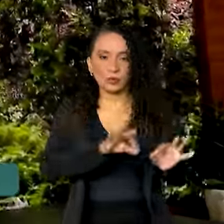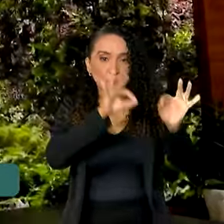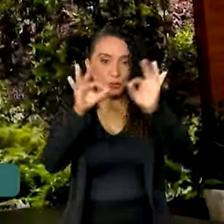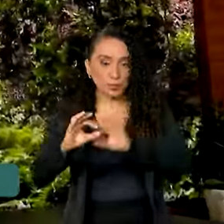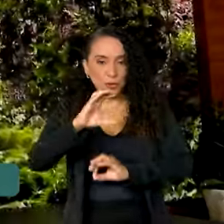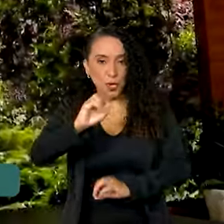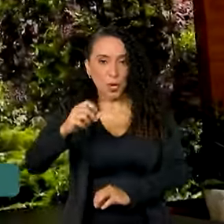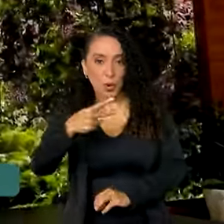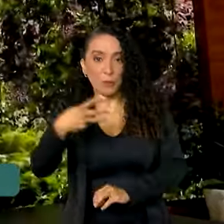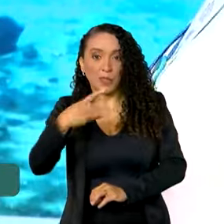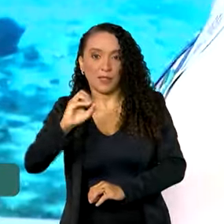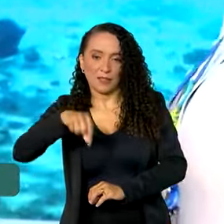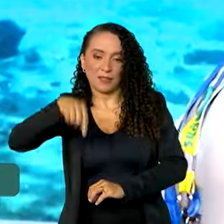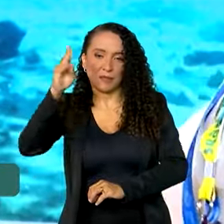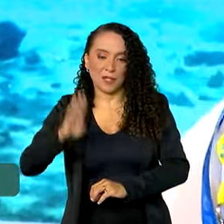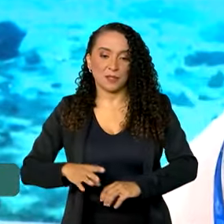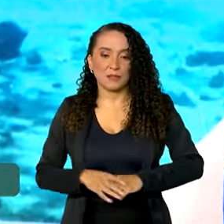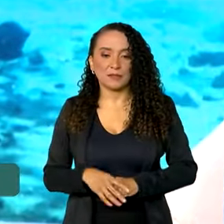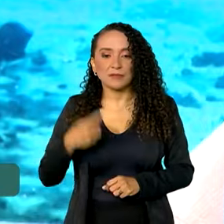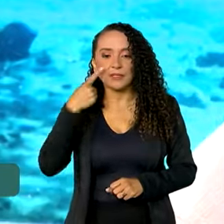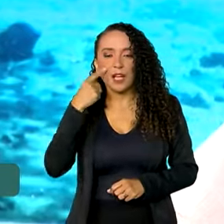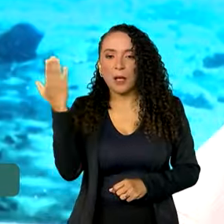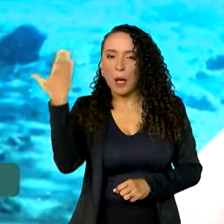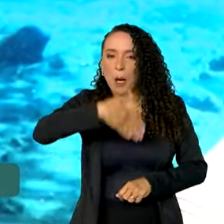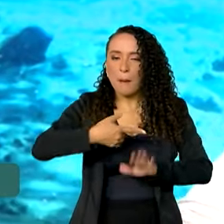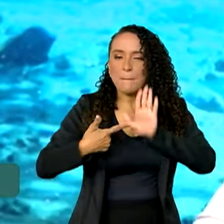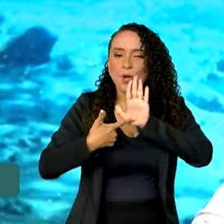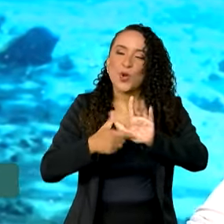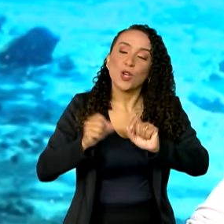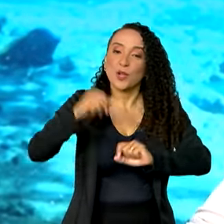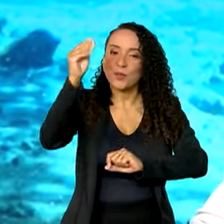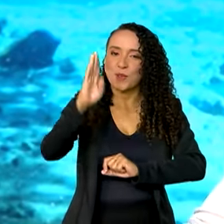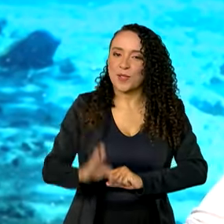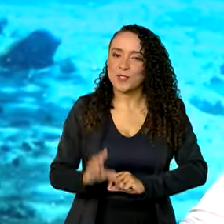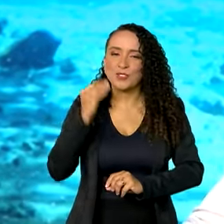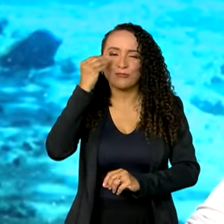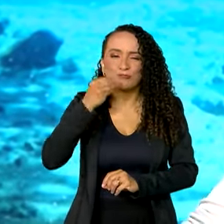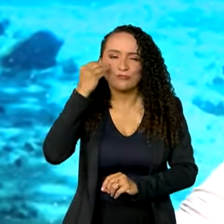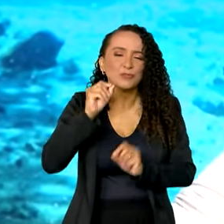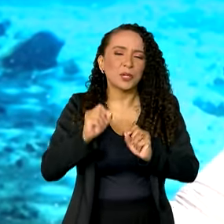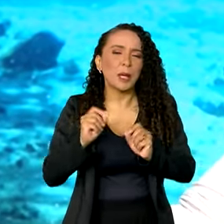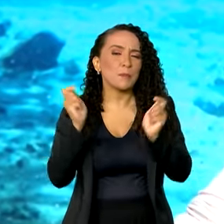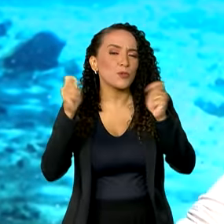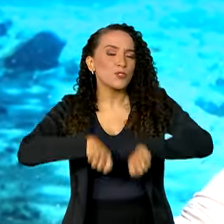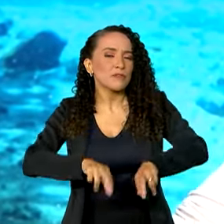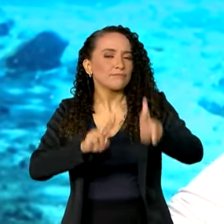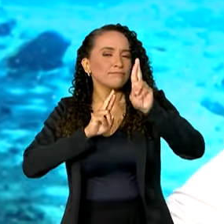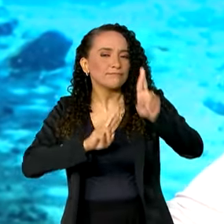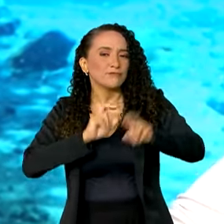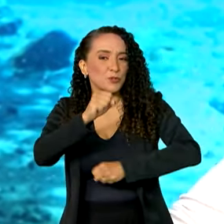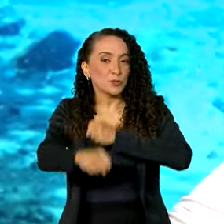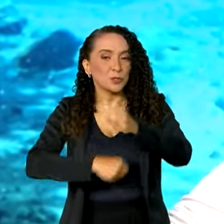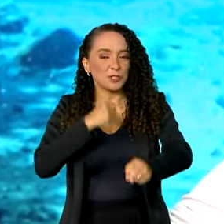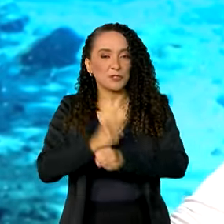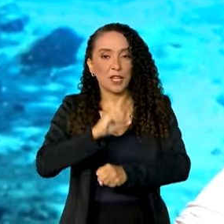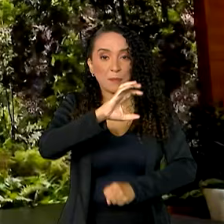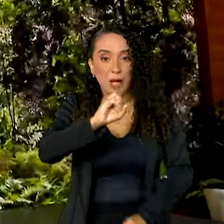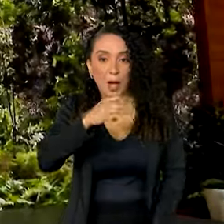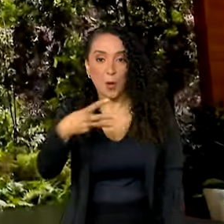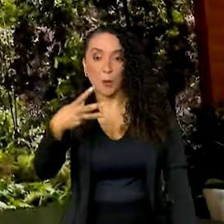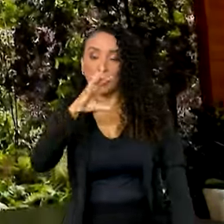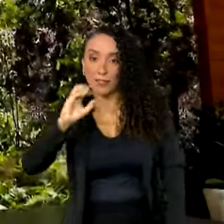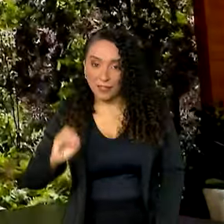COP30 no Brasil. Estamos dando uma provinha do Brasil, do que se pode esperar para o próximo ano, para a COP30,